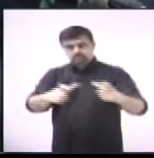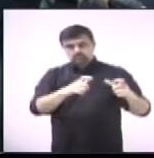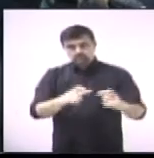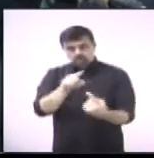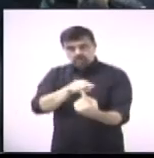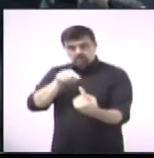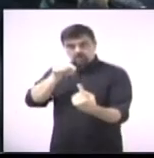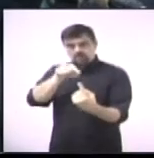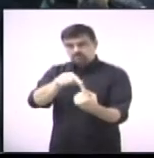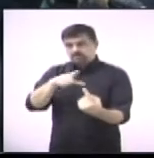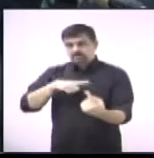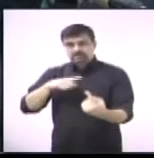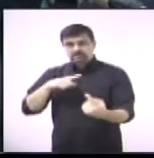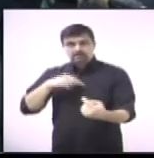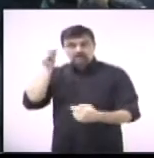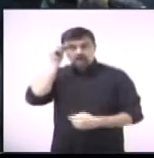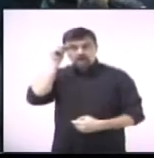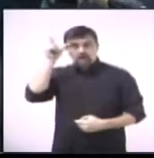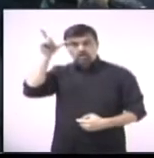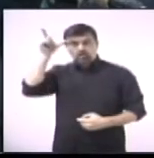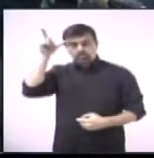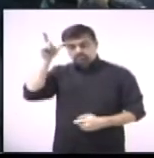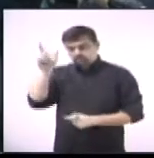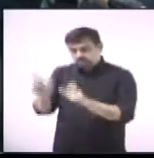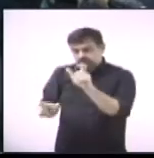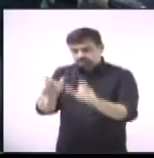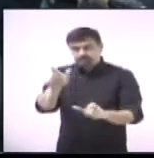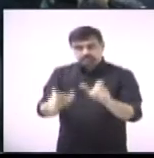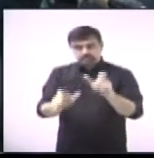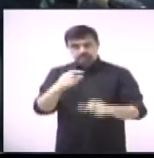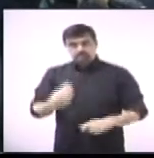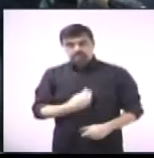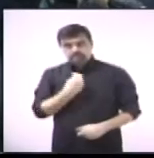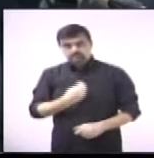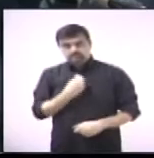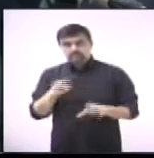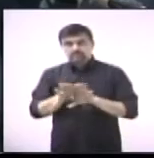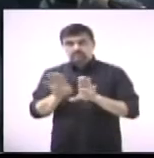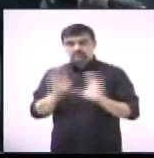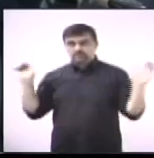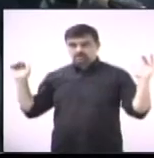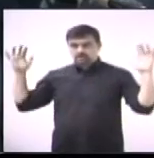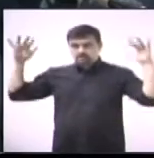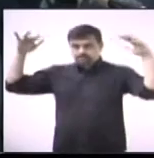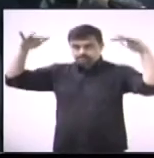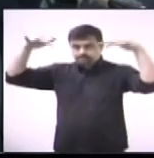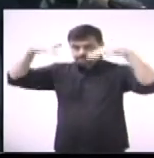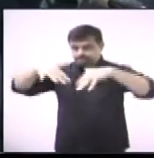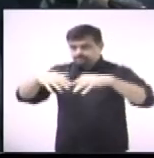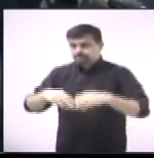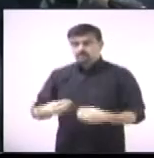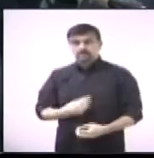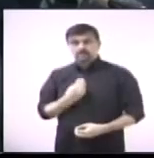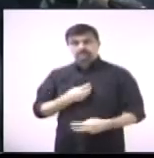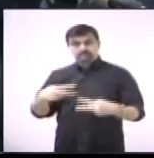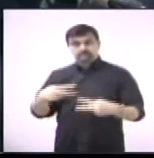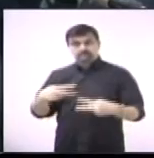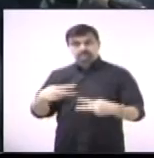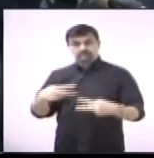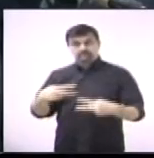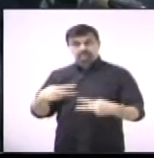visando a valorização da cultura dos moradores e imigrantes de centros típicos.